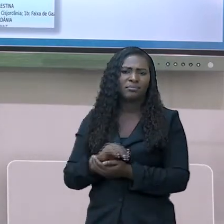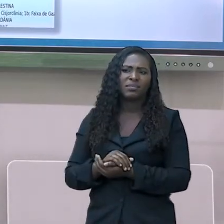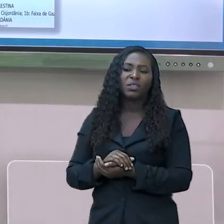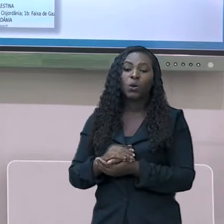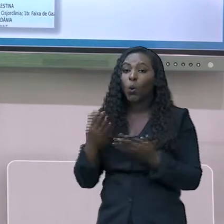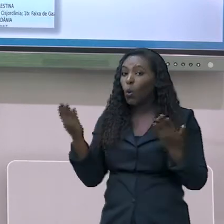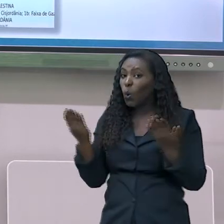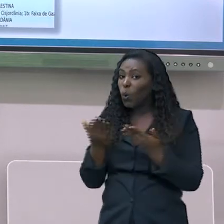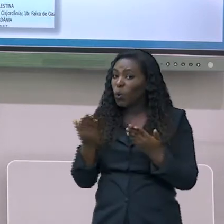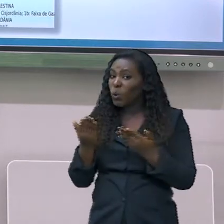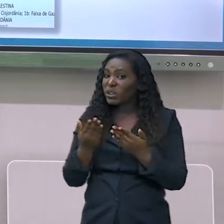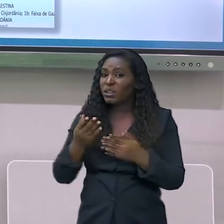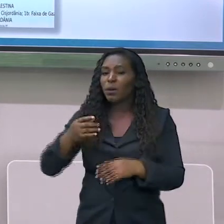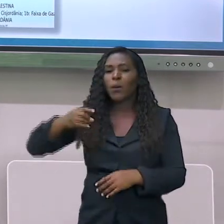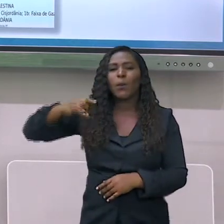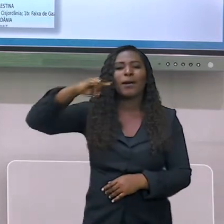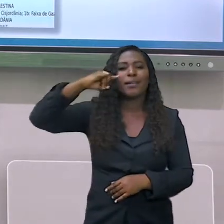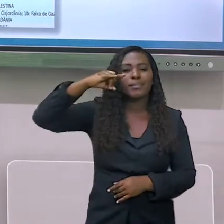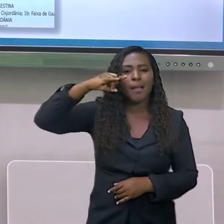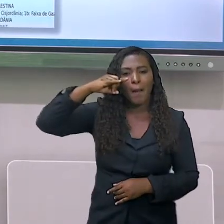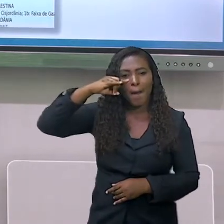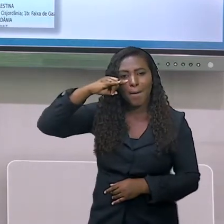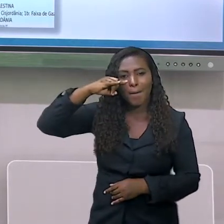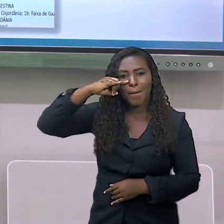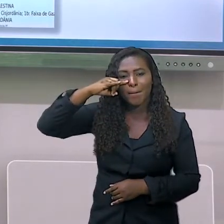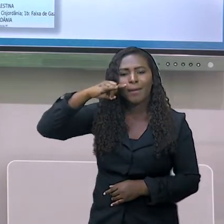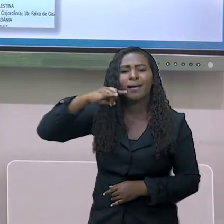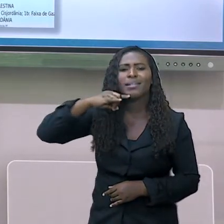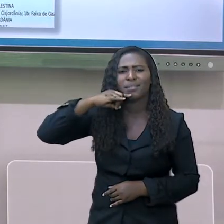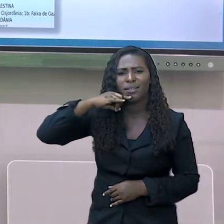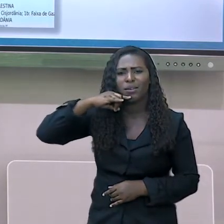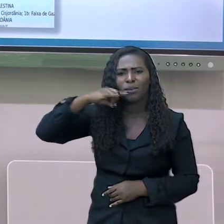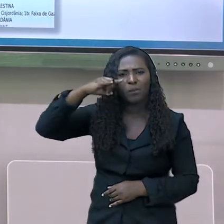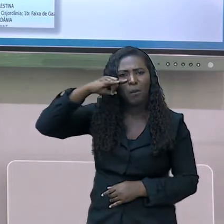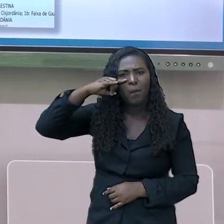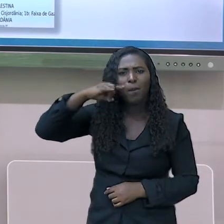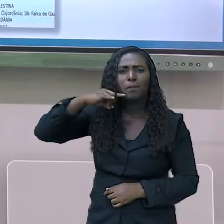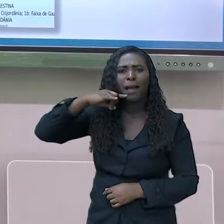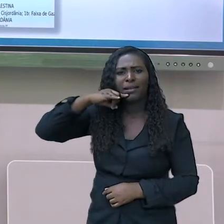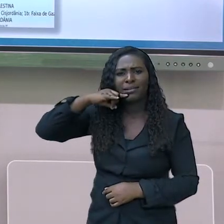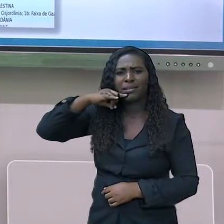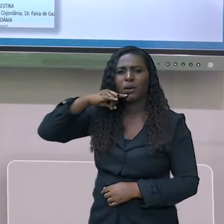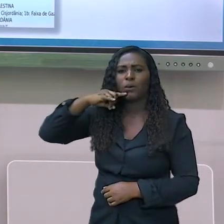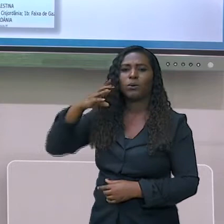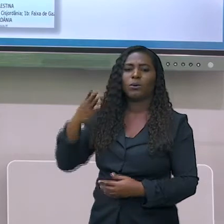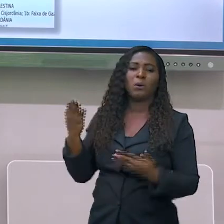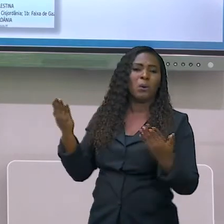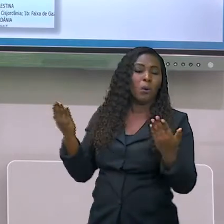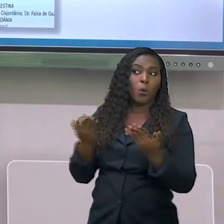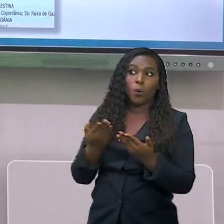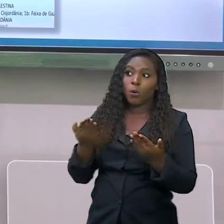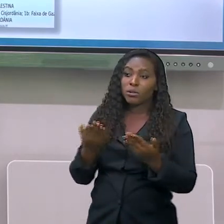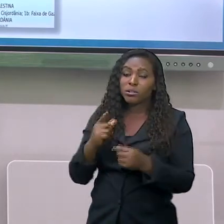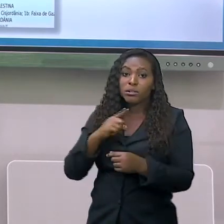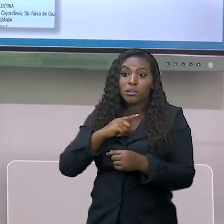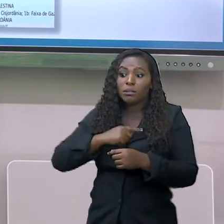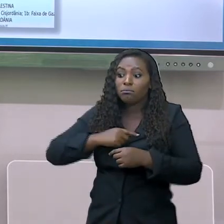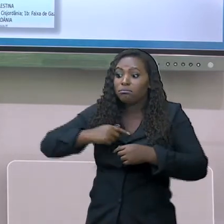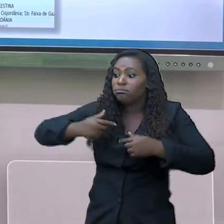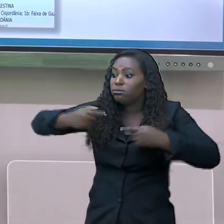atuais, vive o Afeganistão, vive um conflito muito grande. Nós temos visto nos jornais,